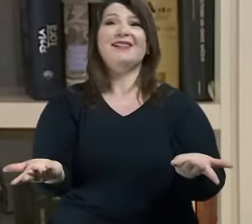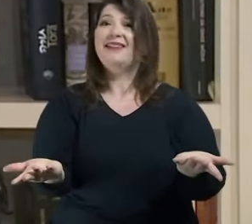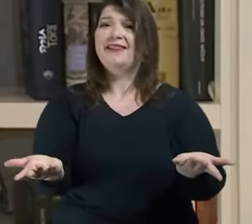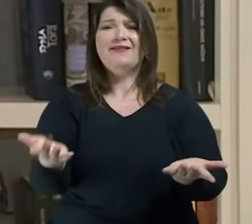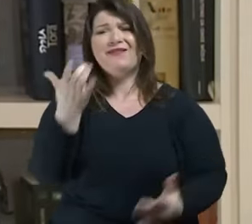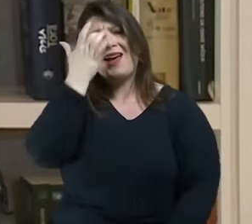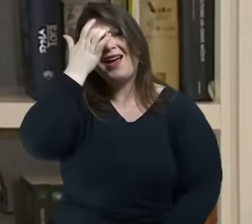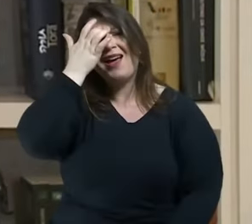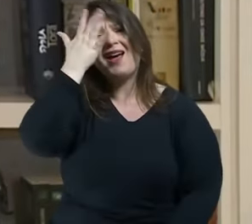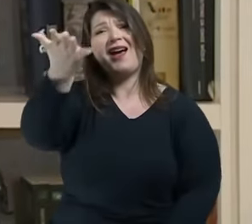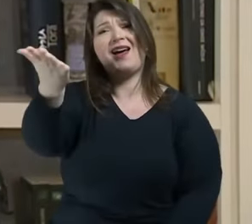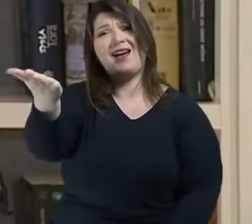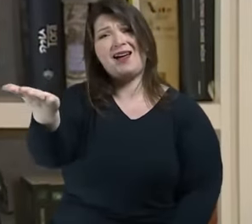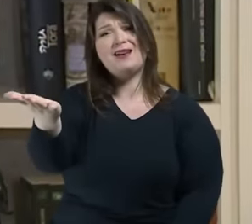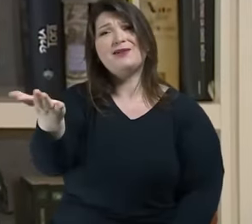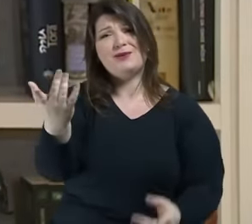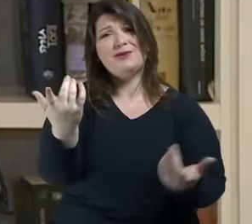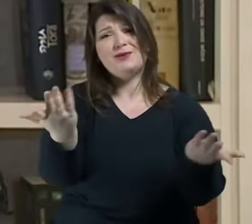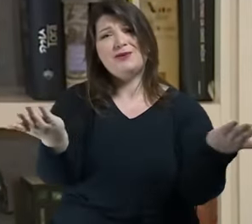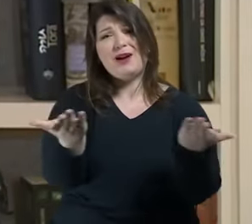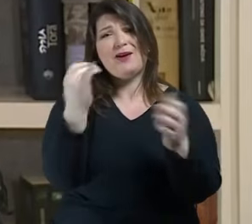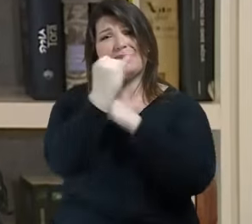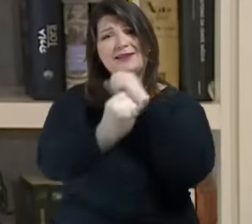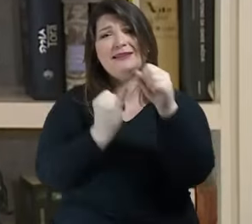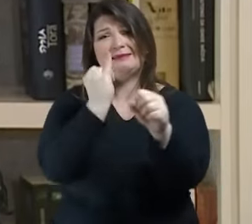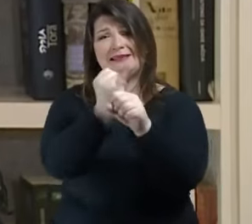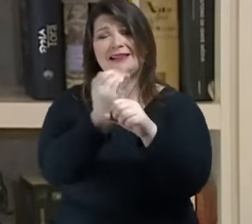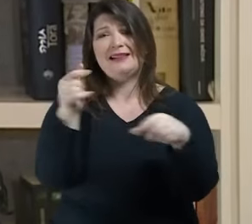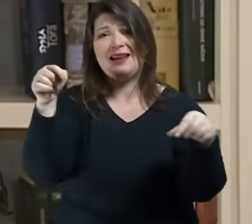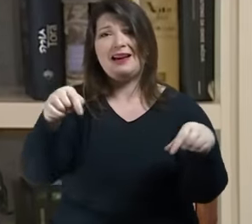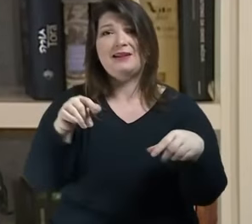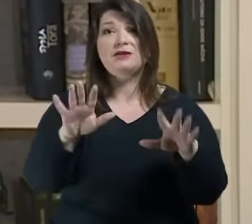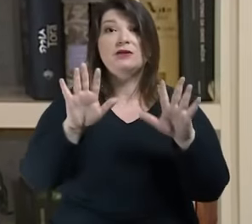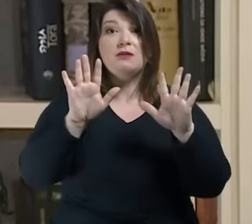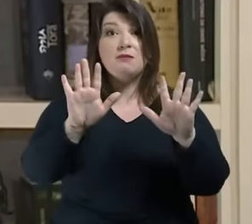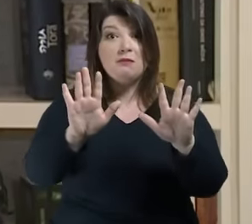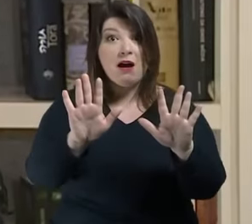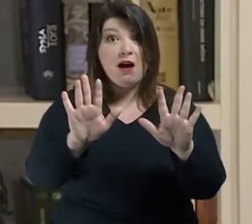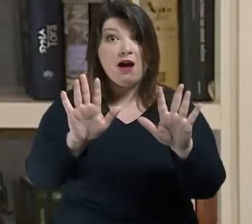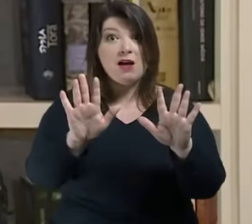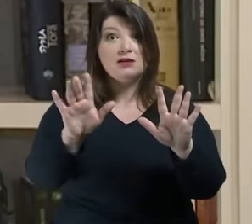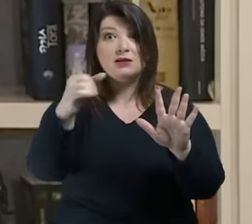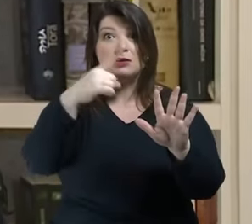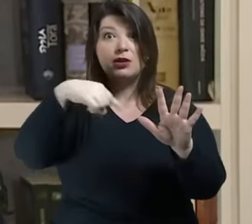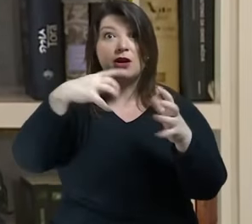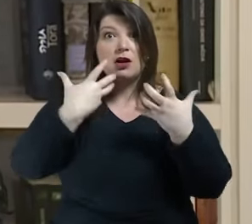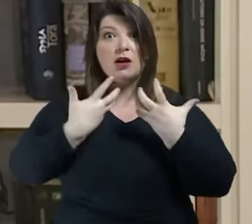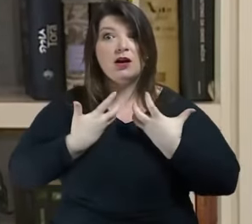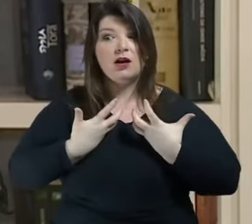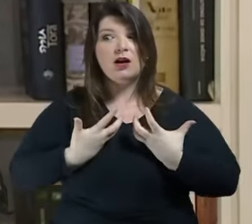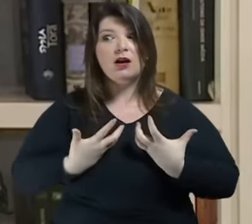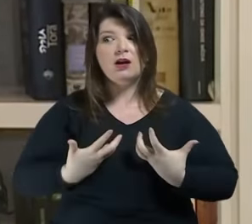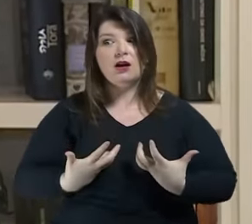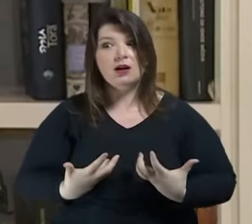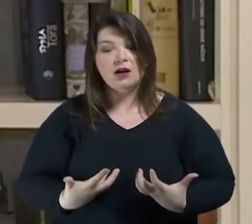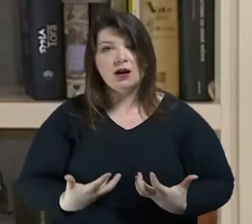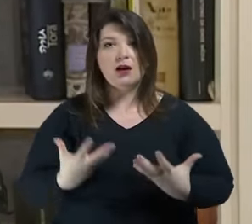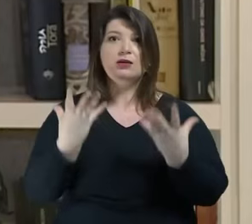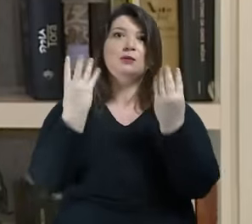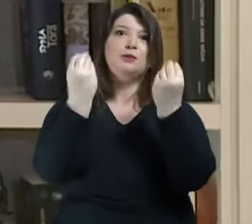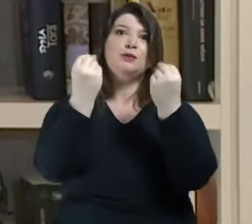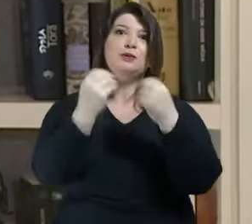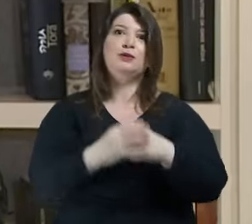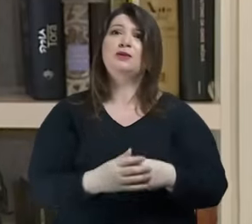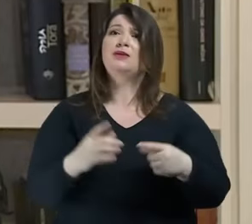de uma coisa virtual e não obstante nunca estivemos tão cansados porque a demanda dessa perfeição é muito grande